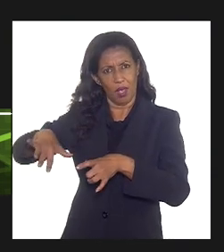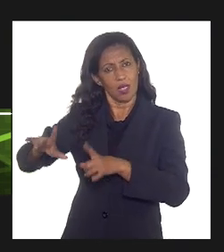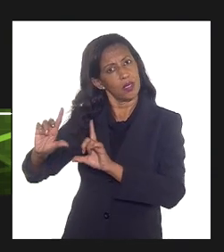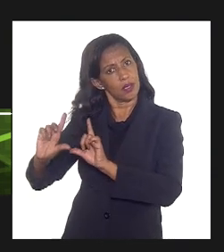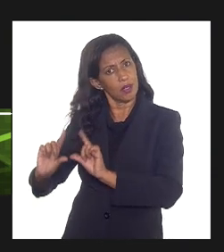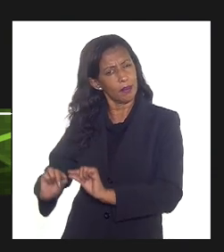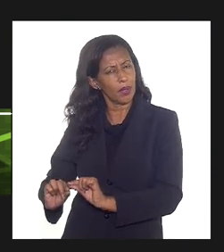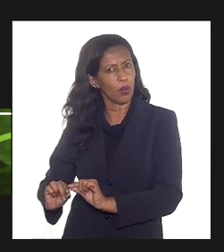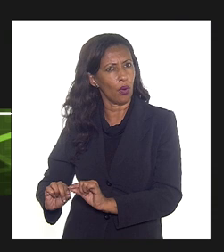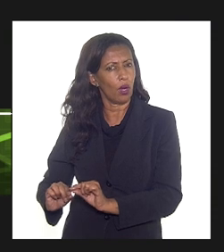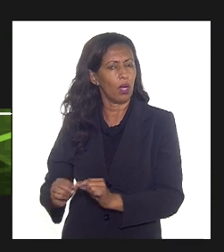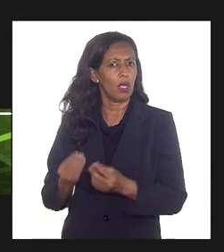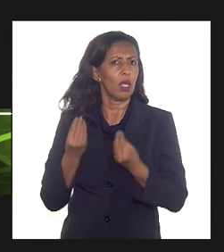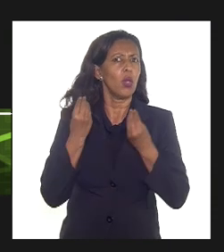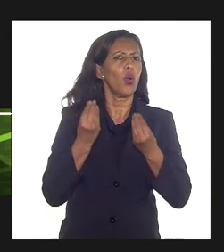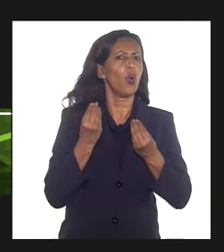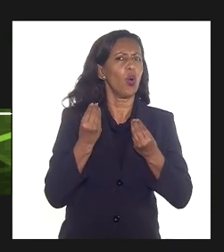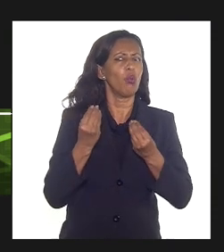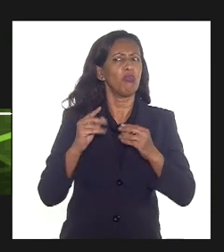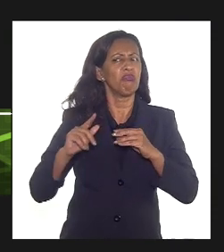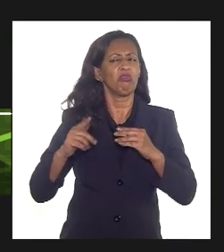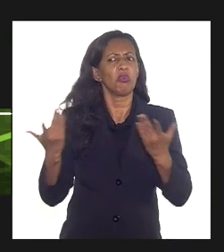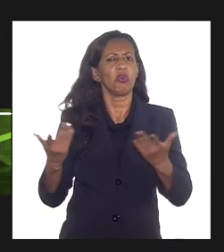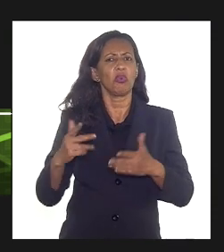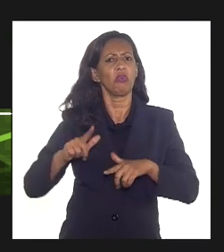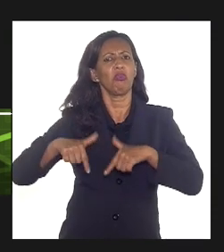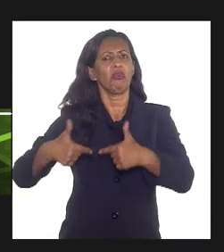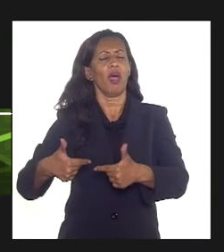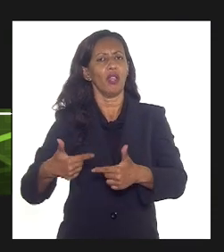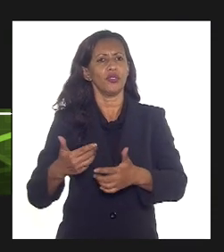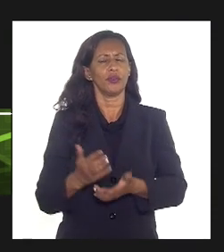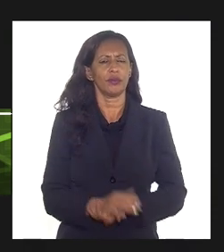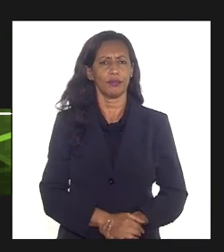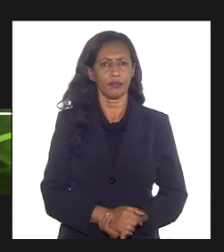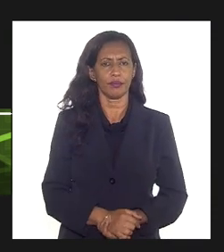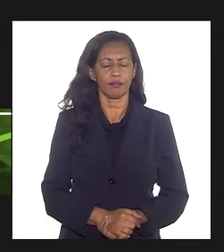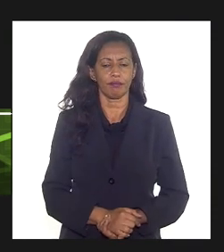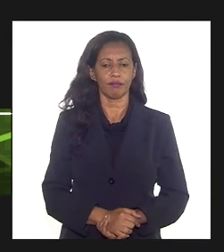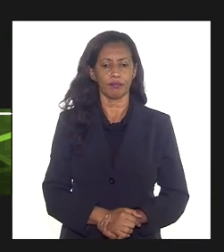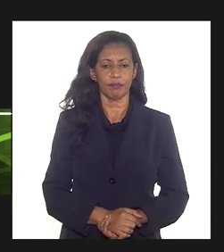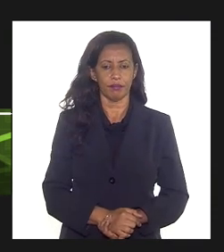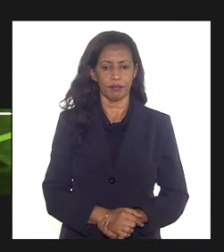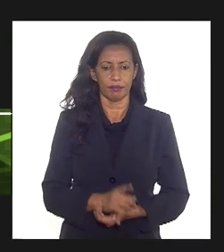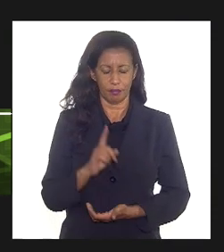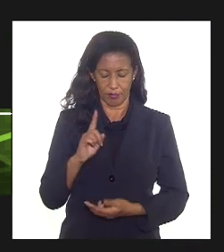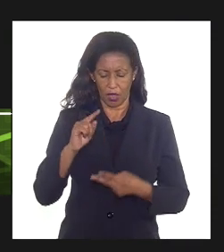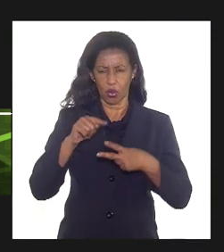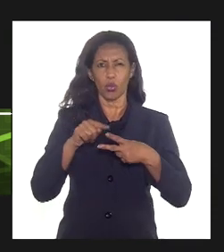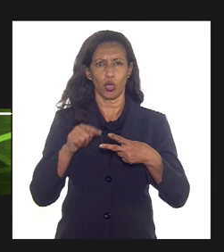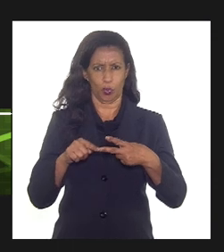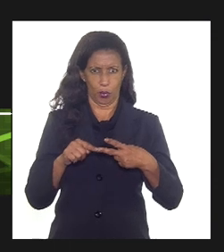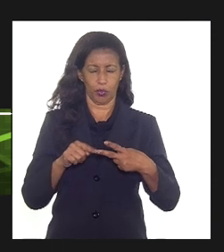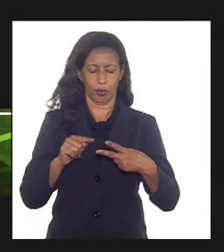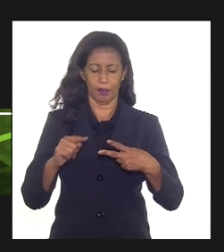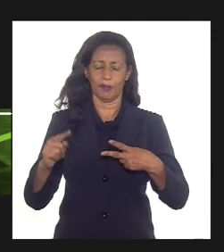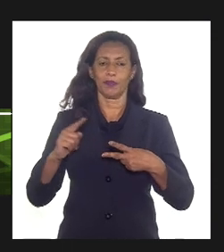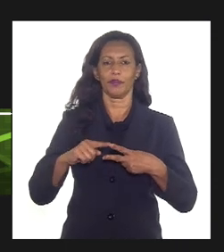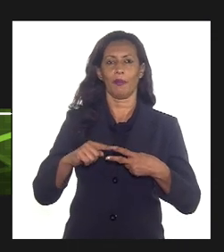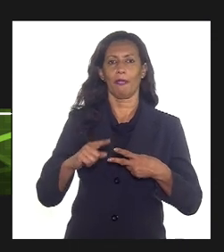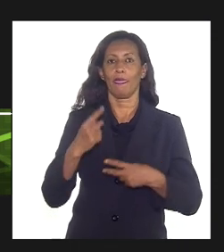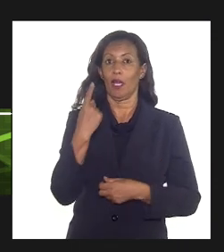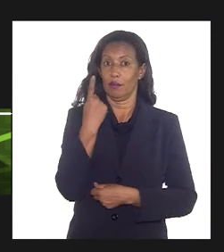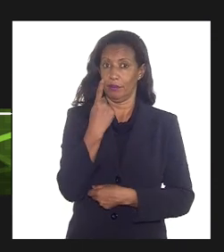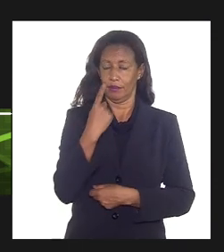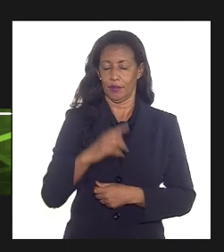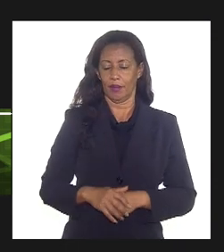E aí, como é que se procede? Então, deputado, acho que dois pontos. Um é que é no plano